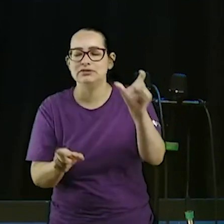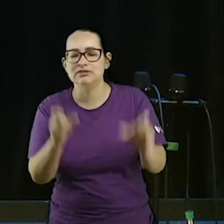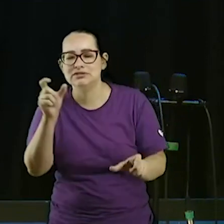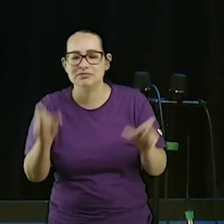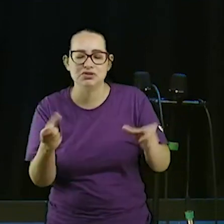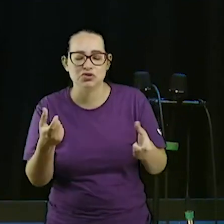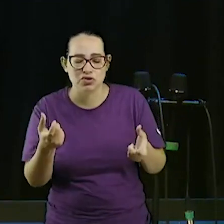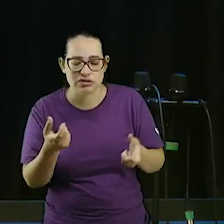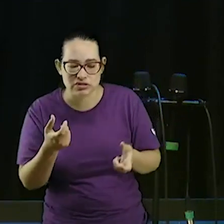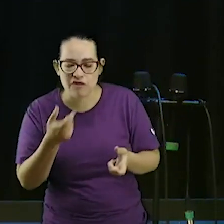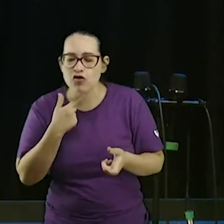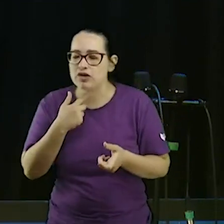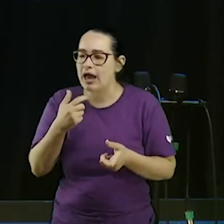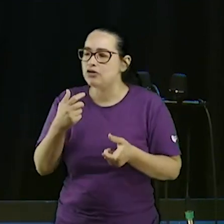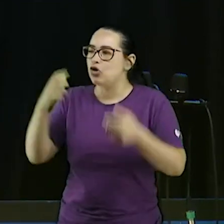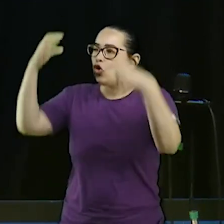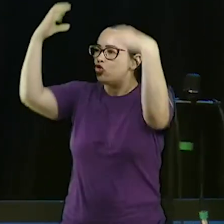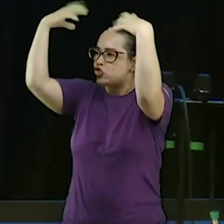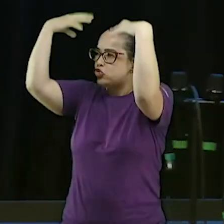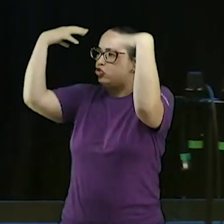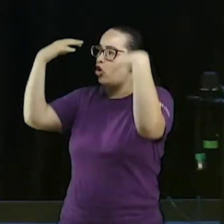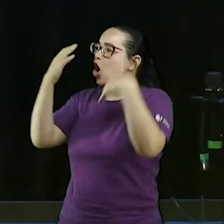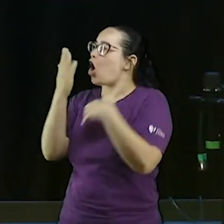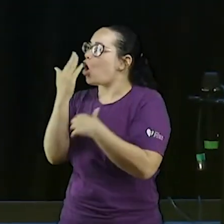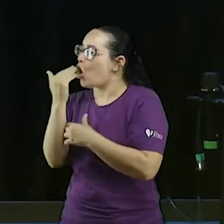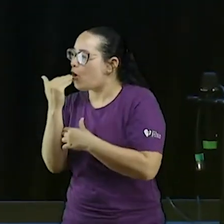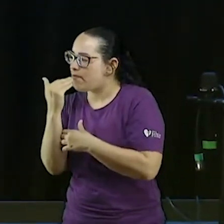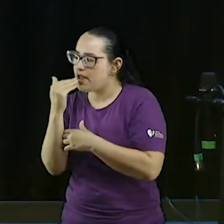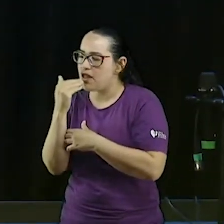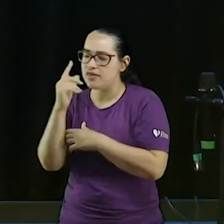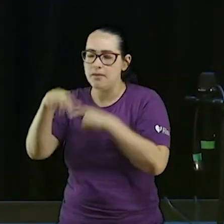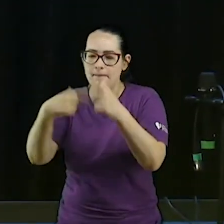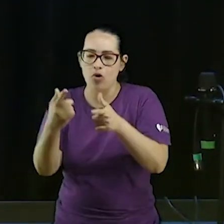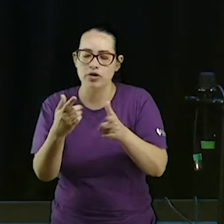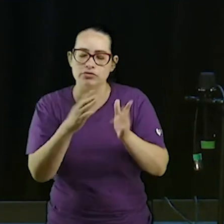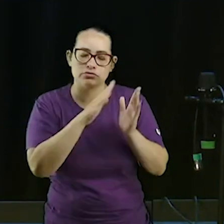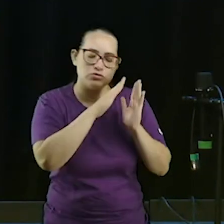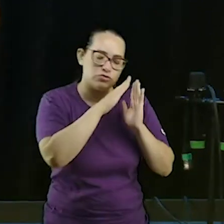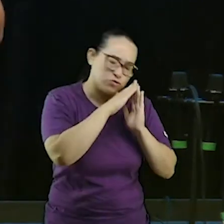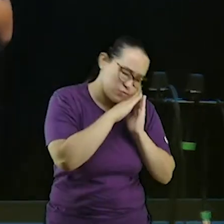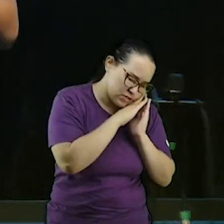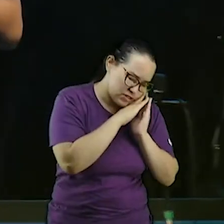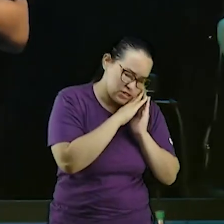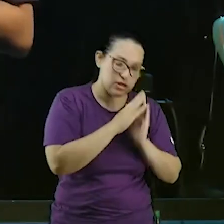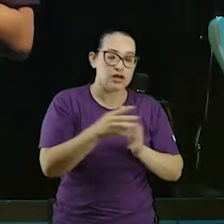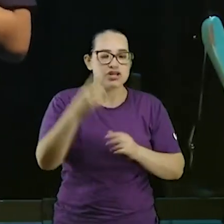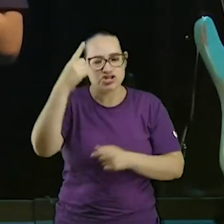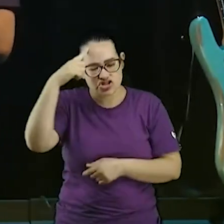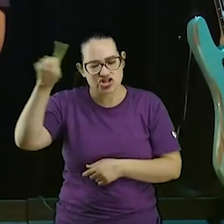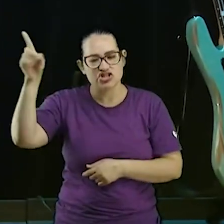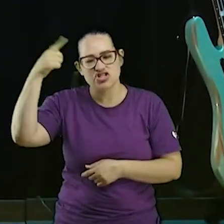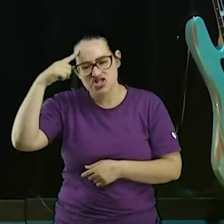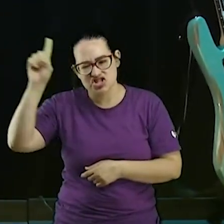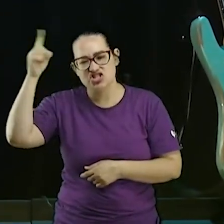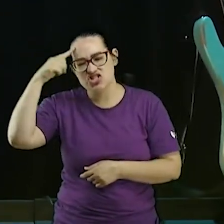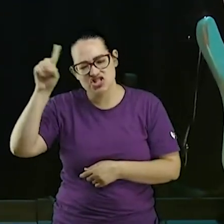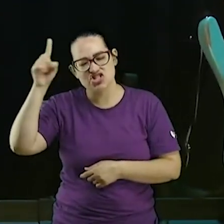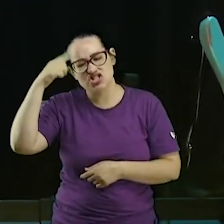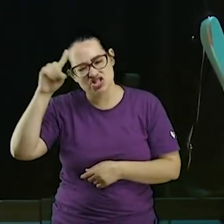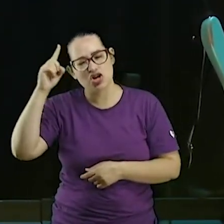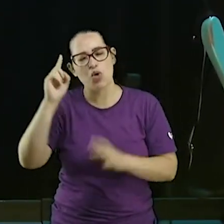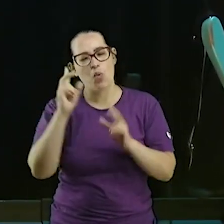tomar um banho, comer e dormir. Uma vida que se repete dia após dia, como uma escravidão.